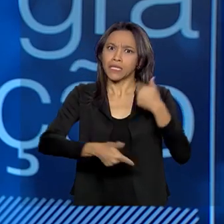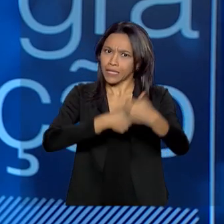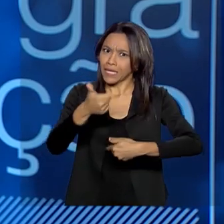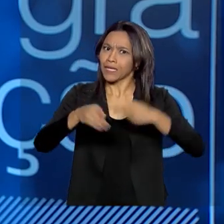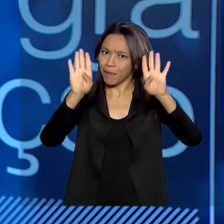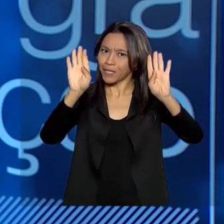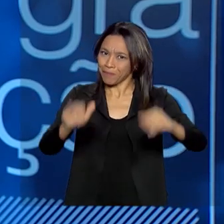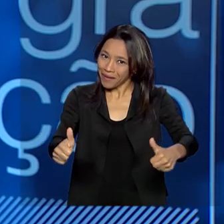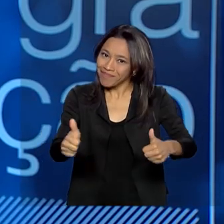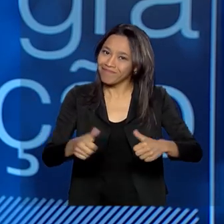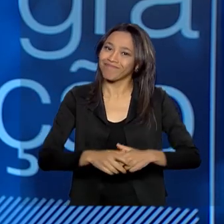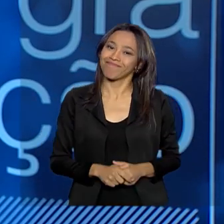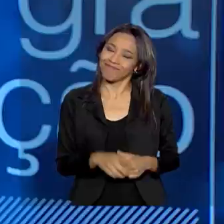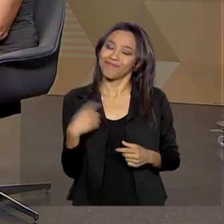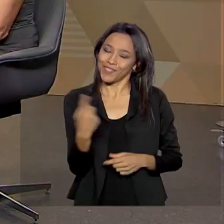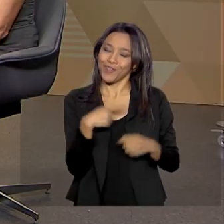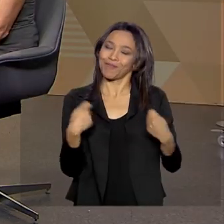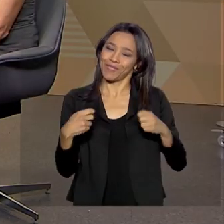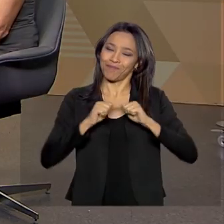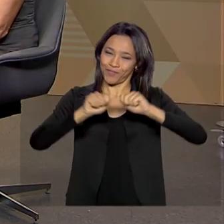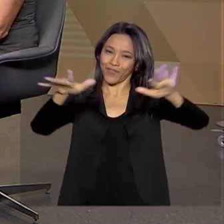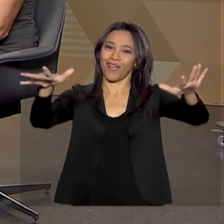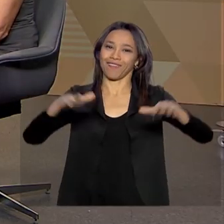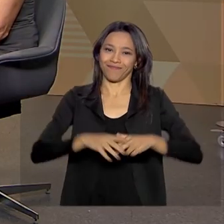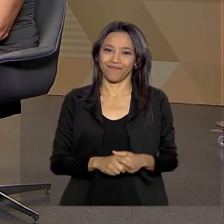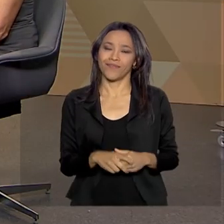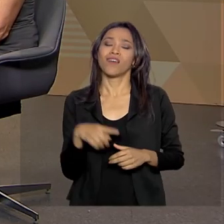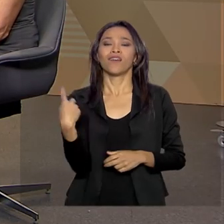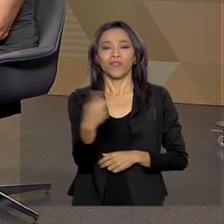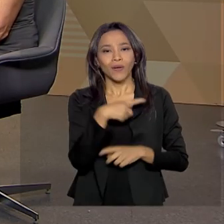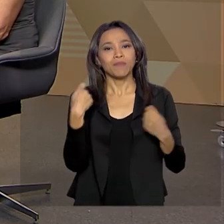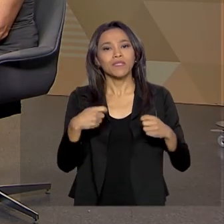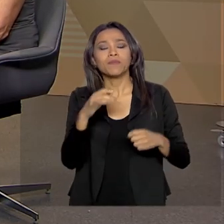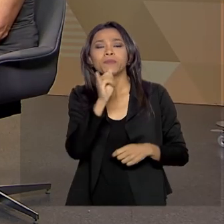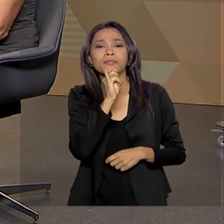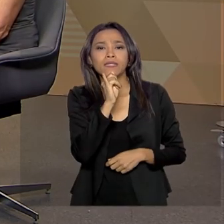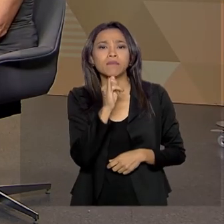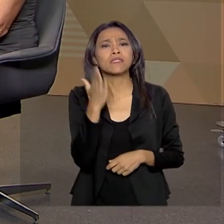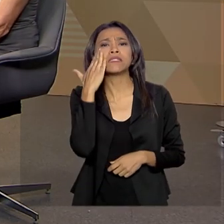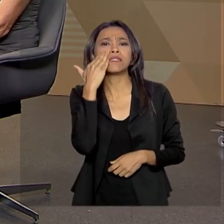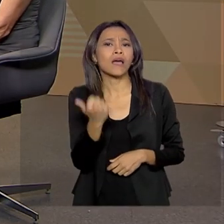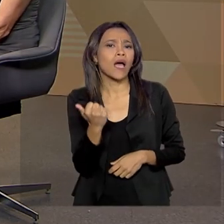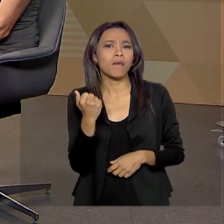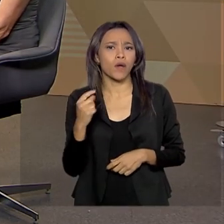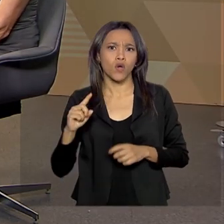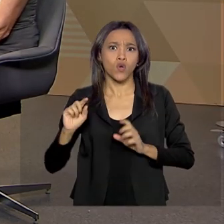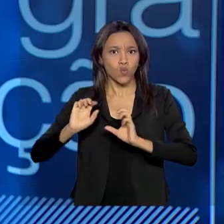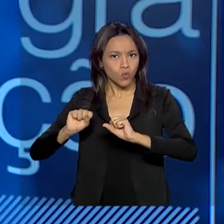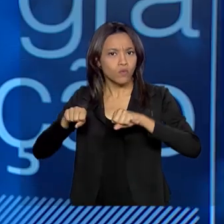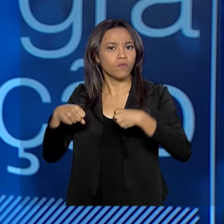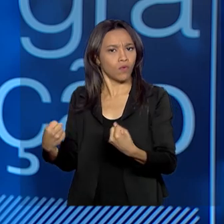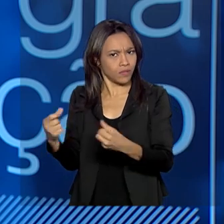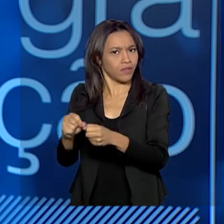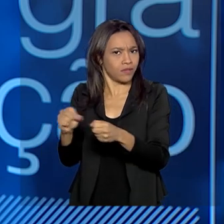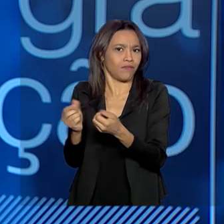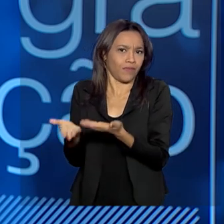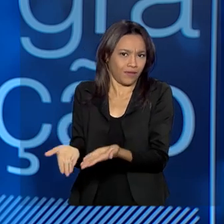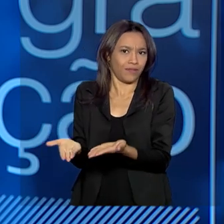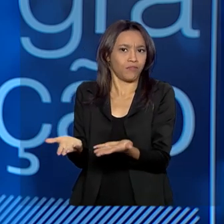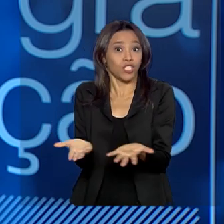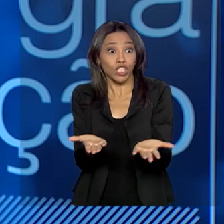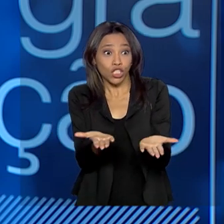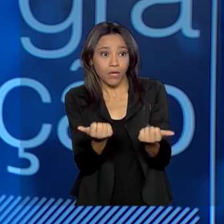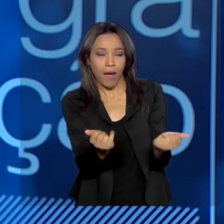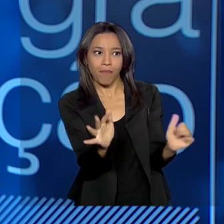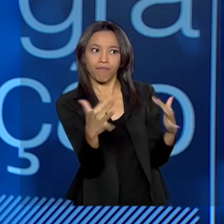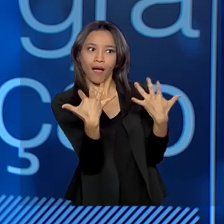e nós precisamos divulgar isso. Nós precisamos, por exemplo, que se saiba todo esse esforço que está sendo feito e chamar